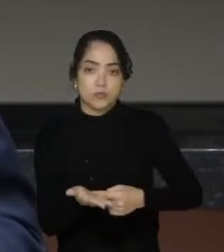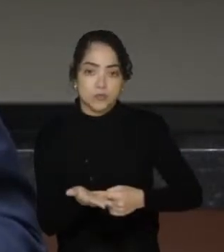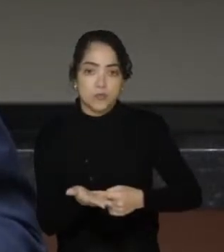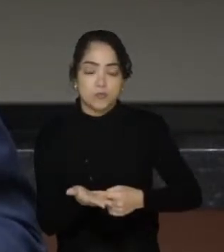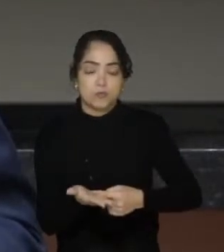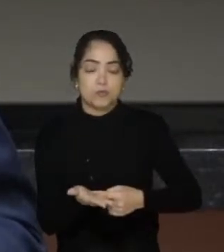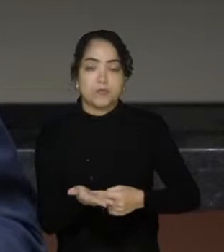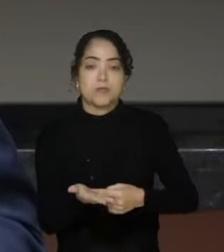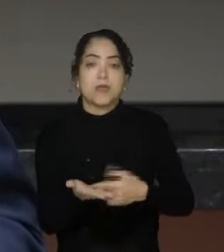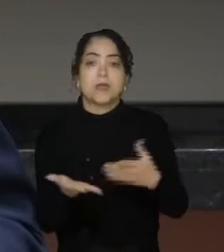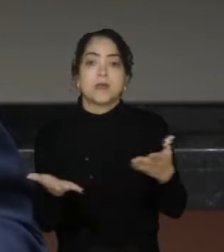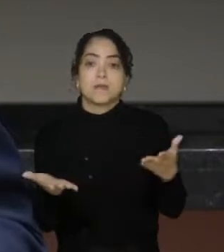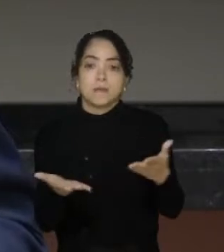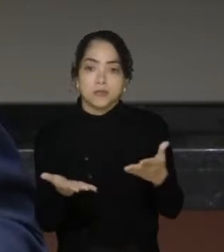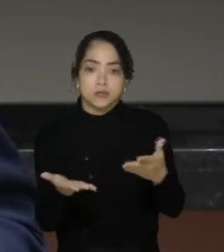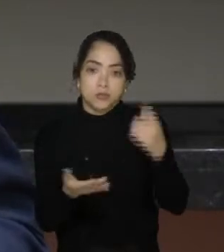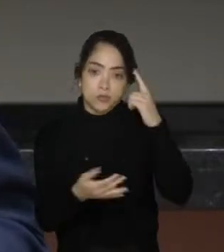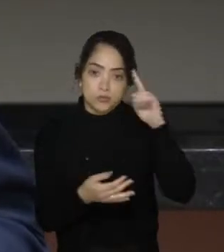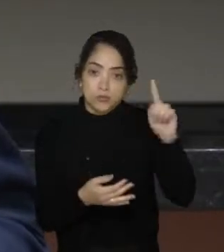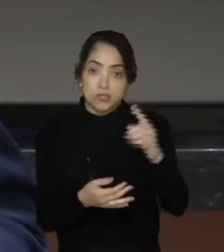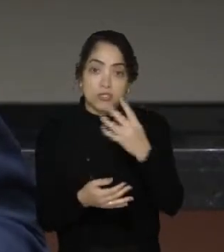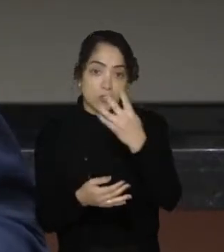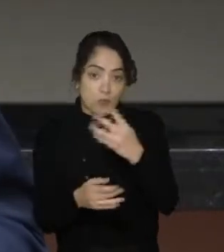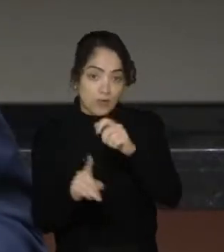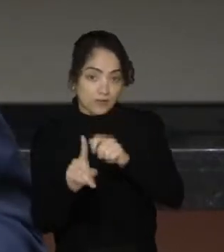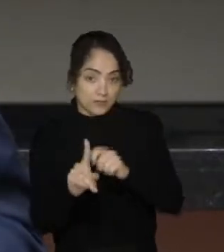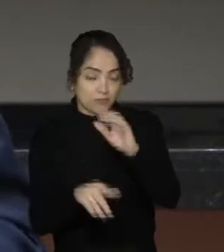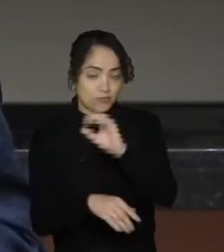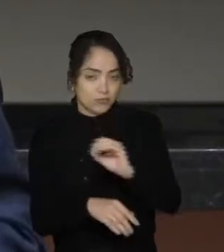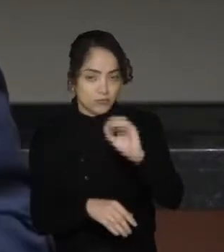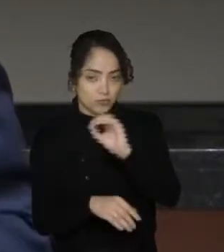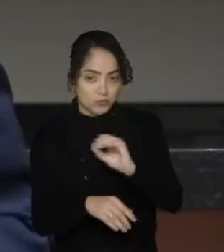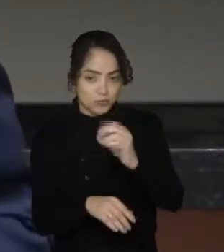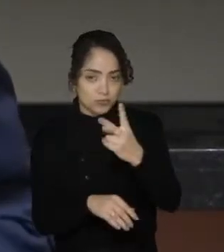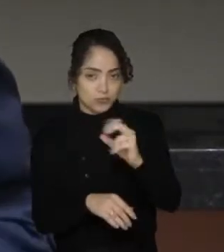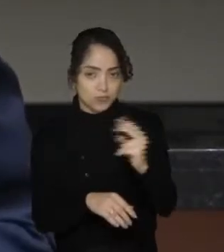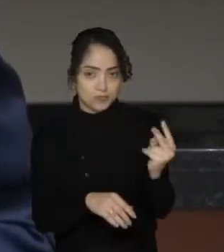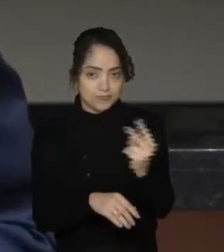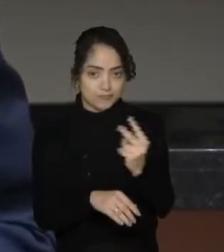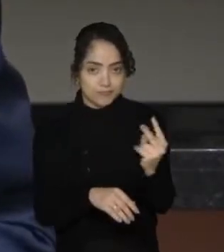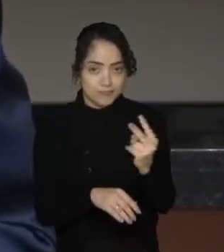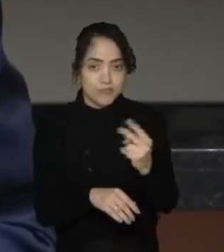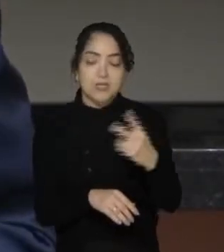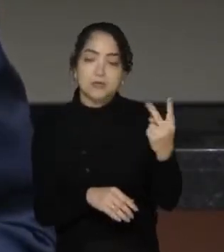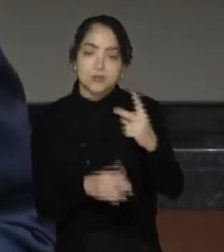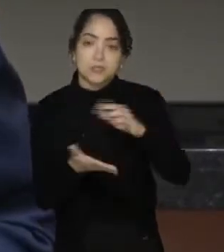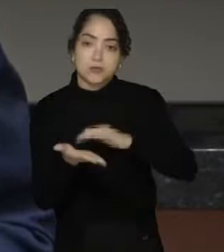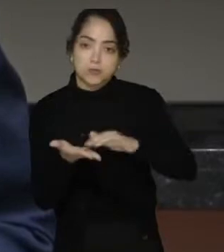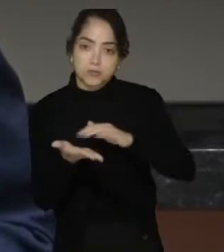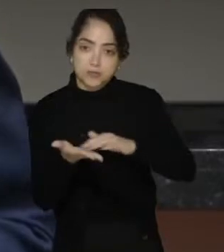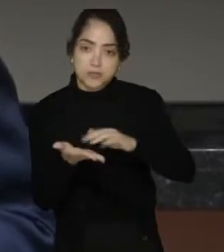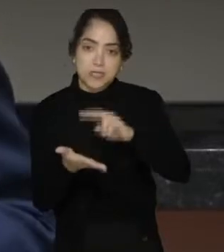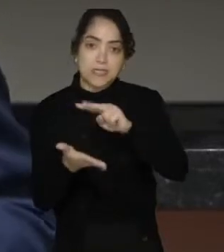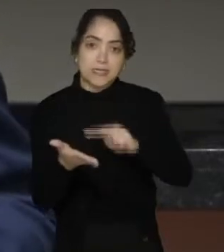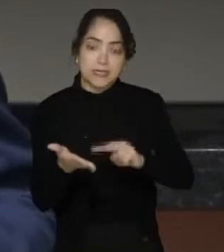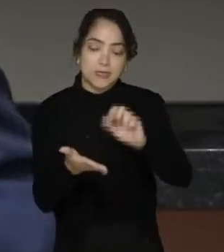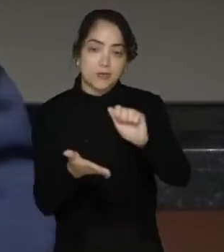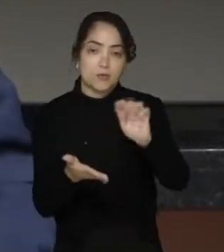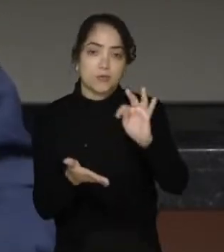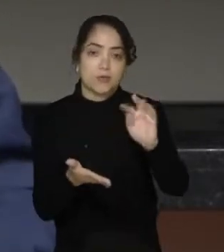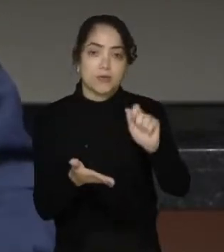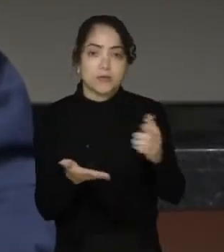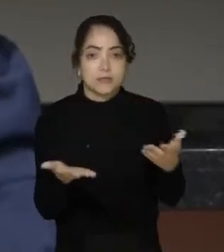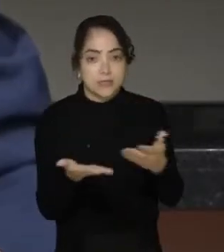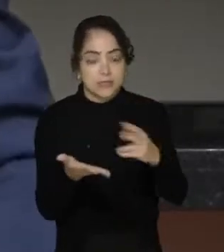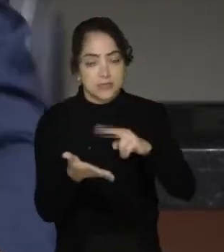outra sessão ordinária para o dia 4 de outubro no horário regimental e, para constar, o segundo secretário lavrou a presente ata que